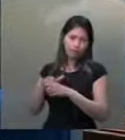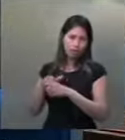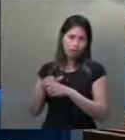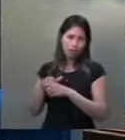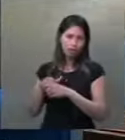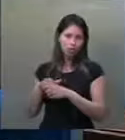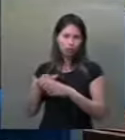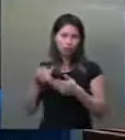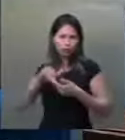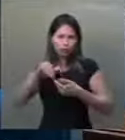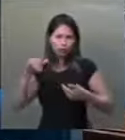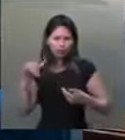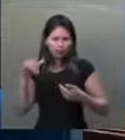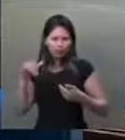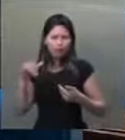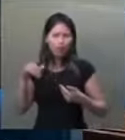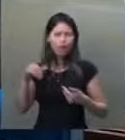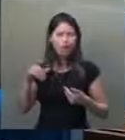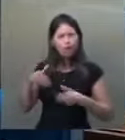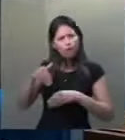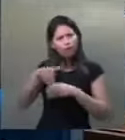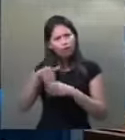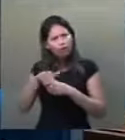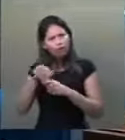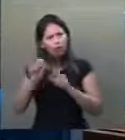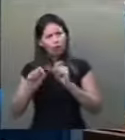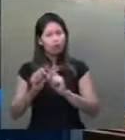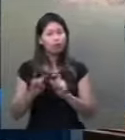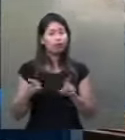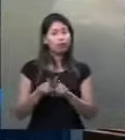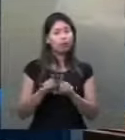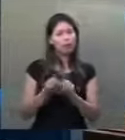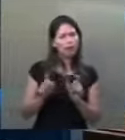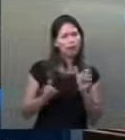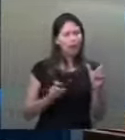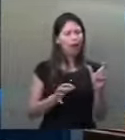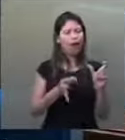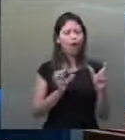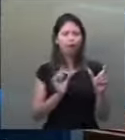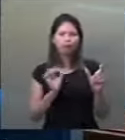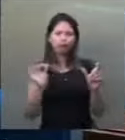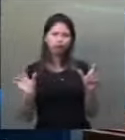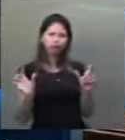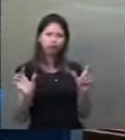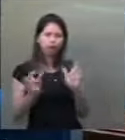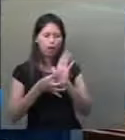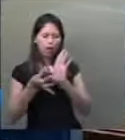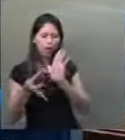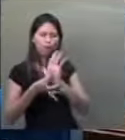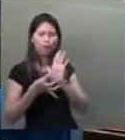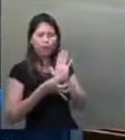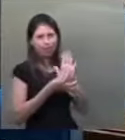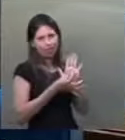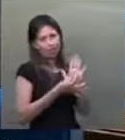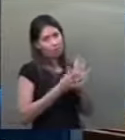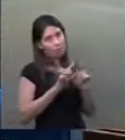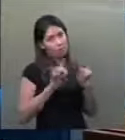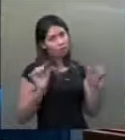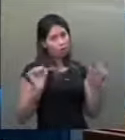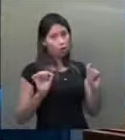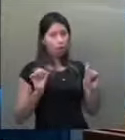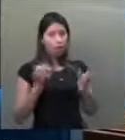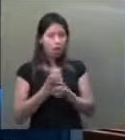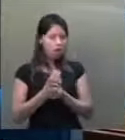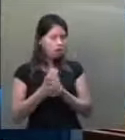o voto em separado, ou seja, votos e palavras e opiniões. Então, essa é realidade que a gente não pode. Liberdade de